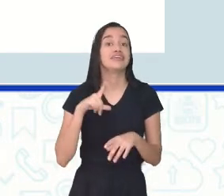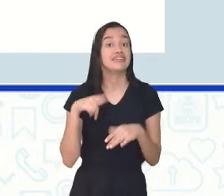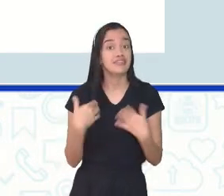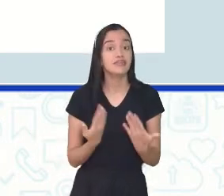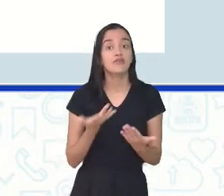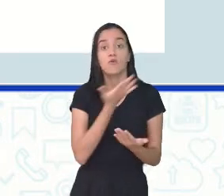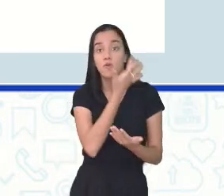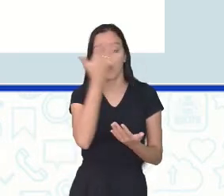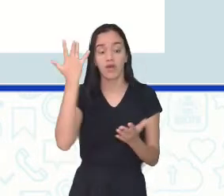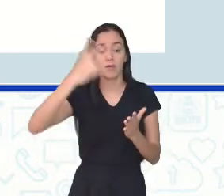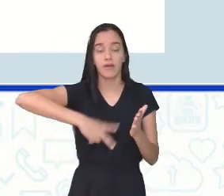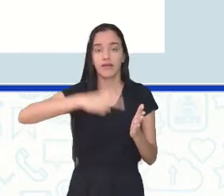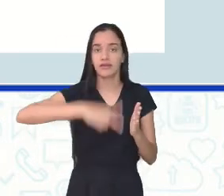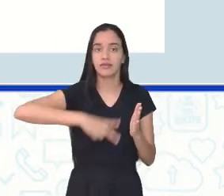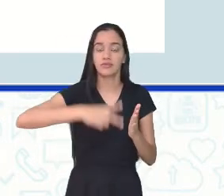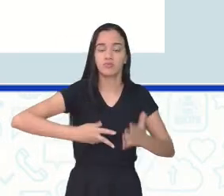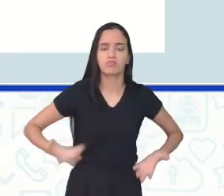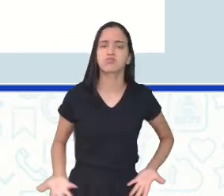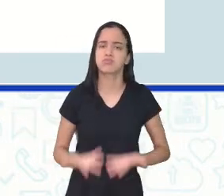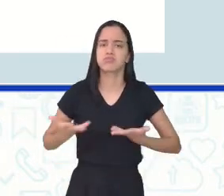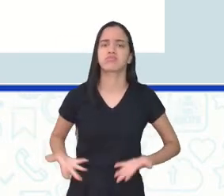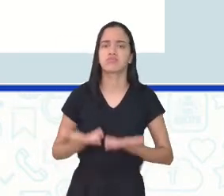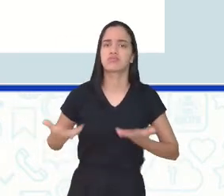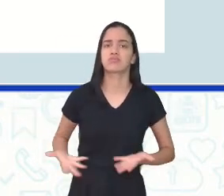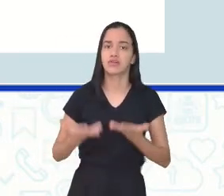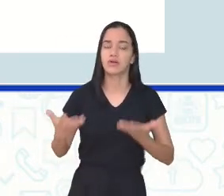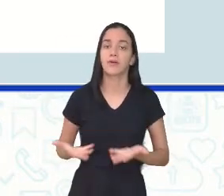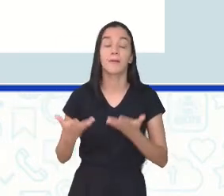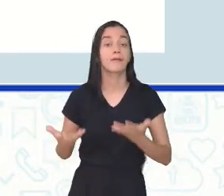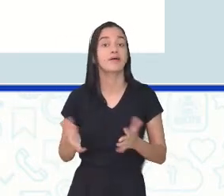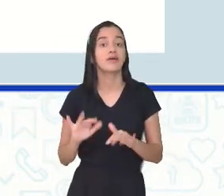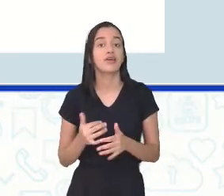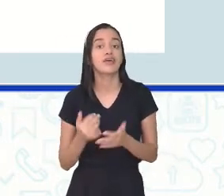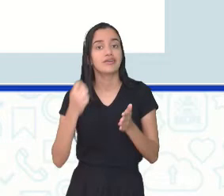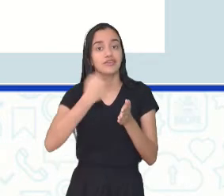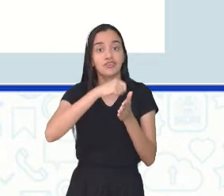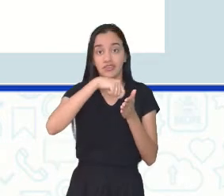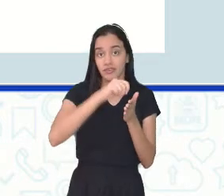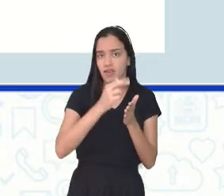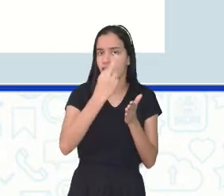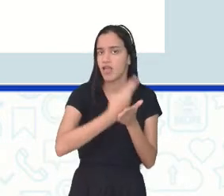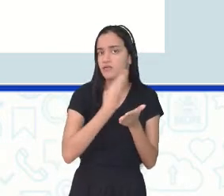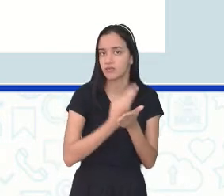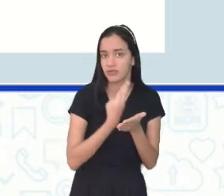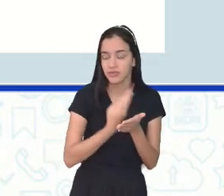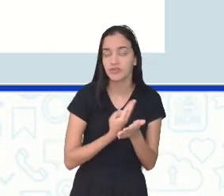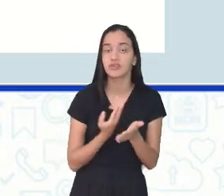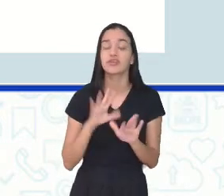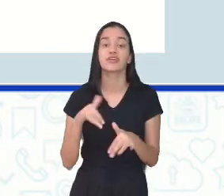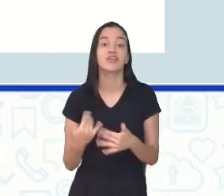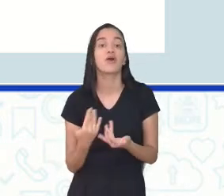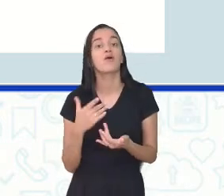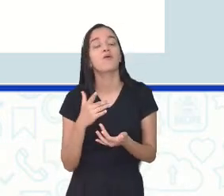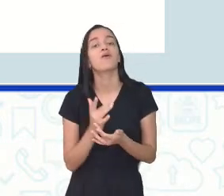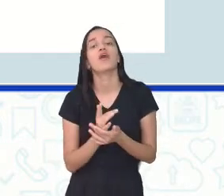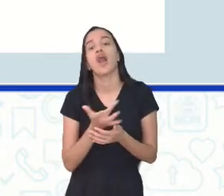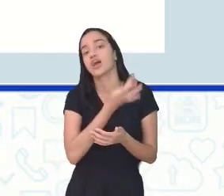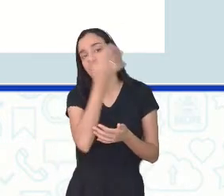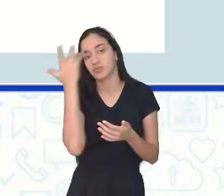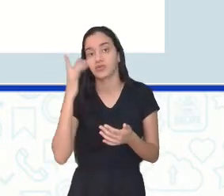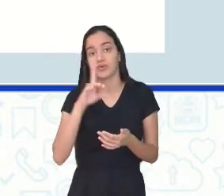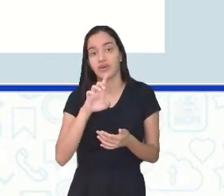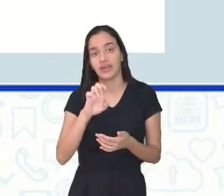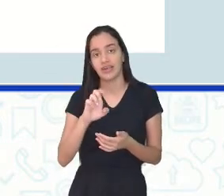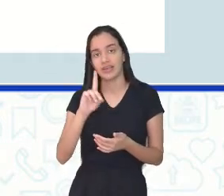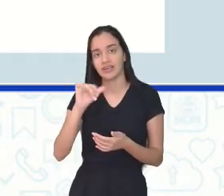leitores sejam incentivados a escrever para a revista ou jornal. Assim, os editores desse suporte